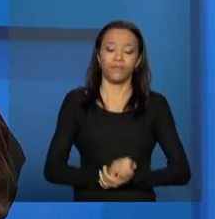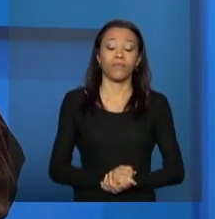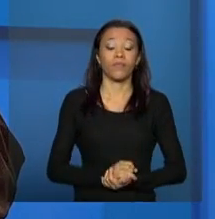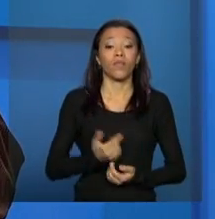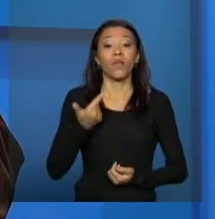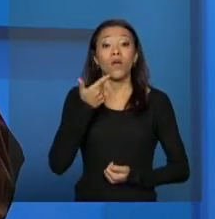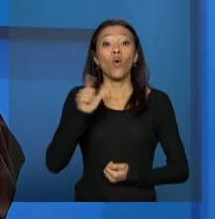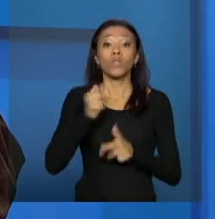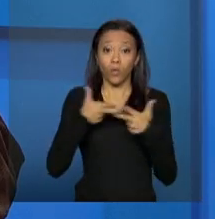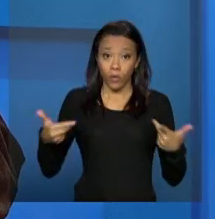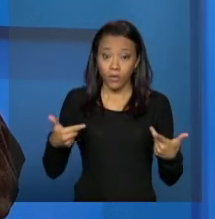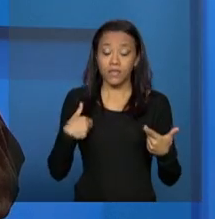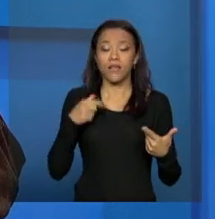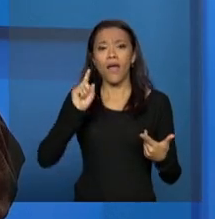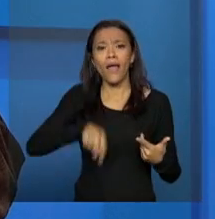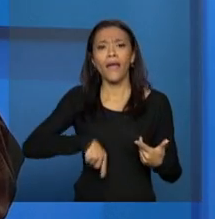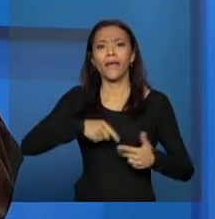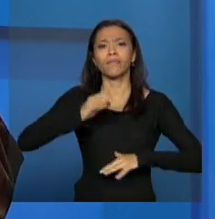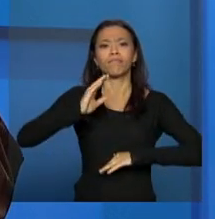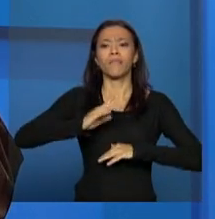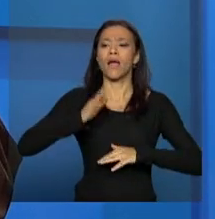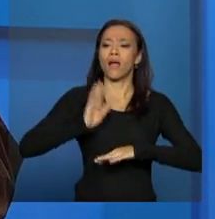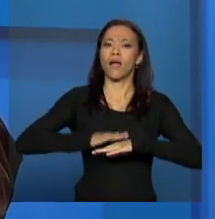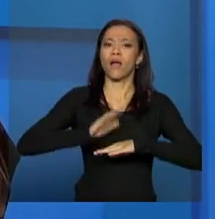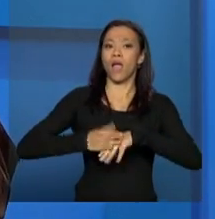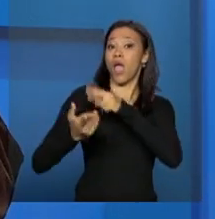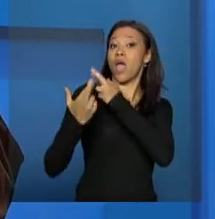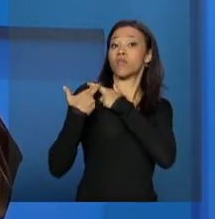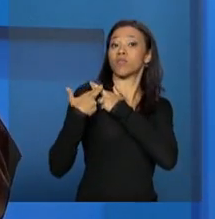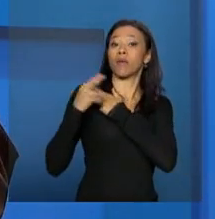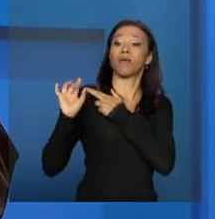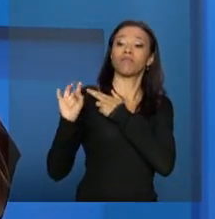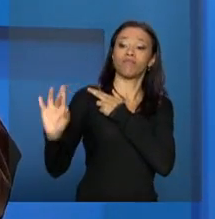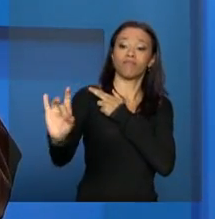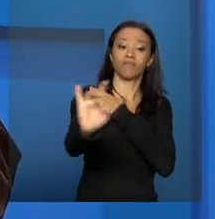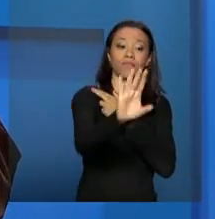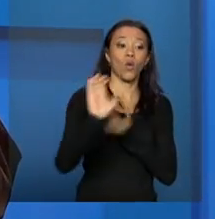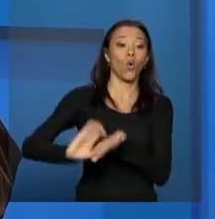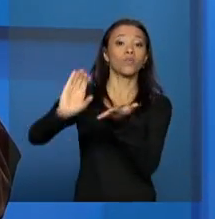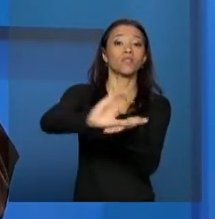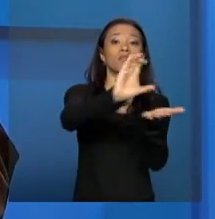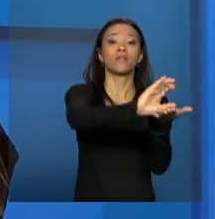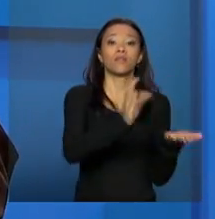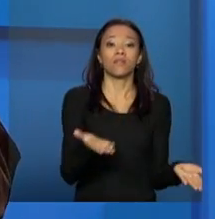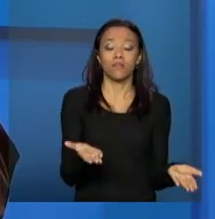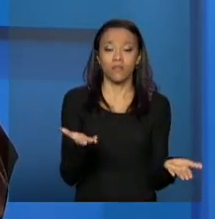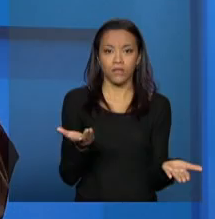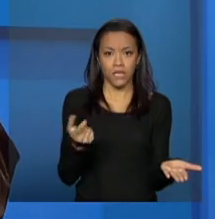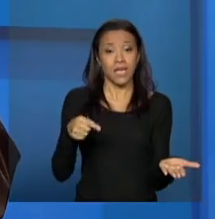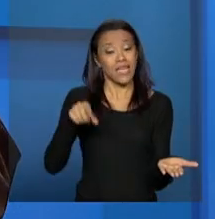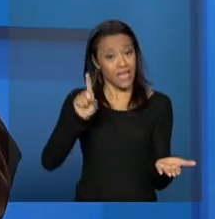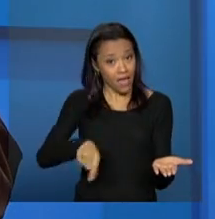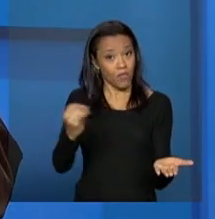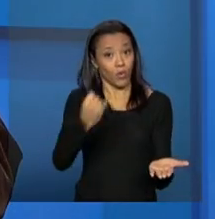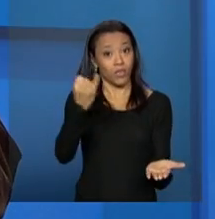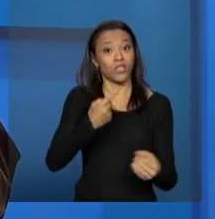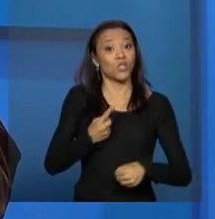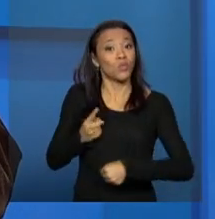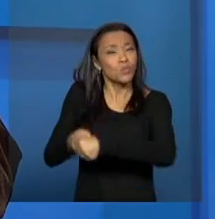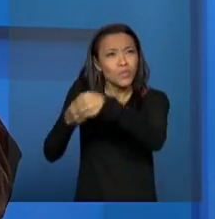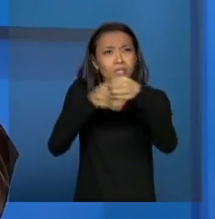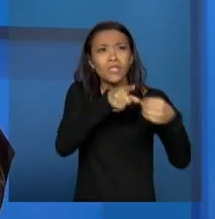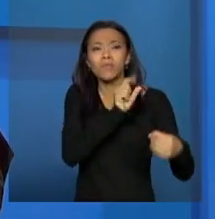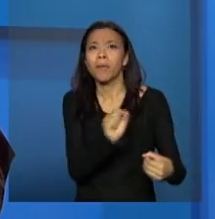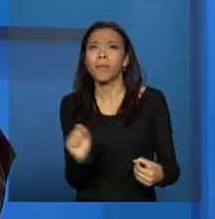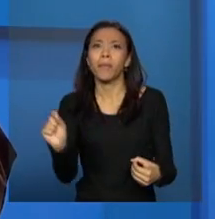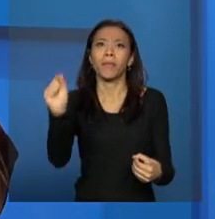Outra coisa é a questão das competências que os conselhos têm, né, onde é que está, como é que está essa competência. E é importante que os municípios, que onde realmente,